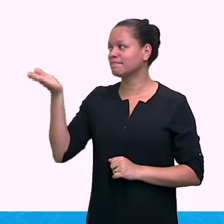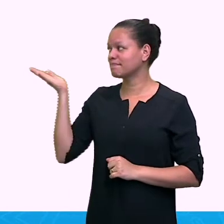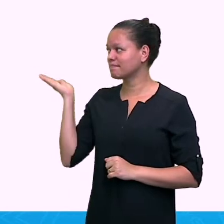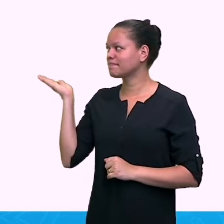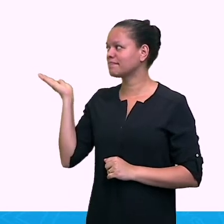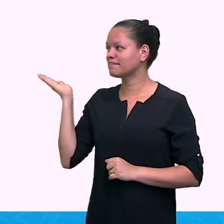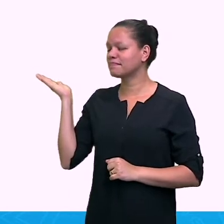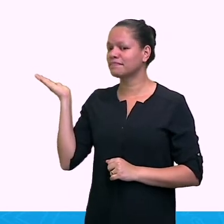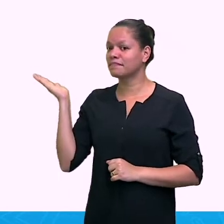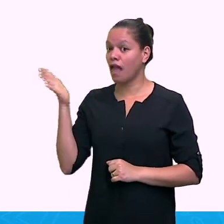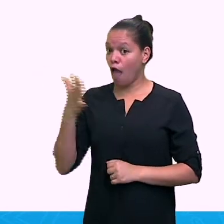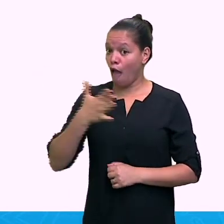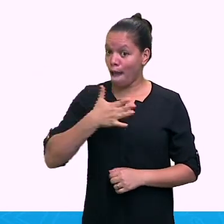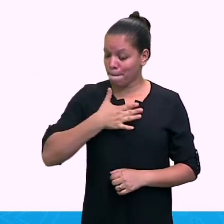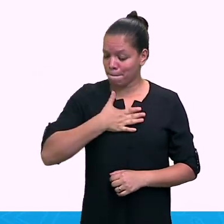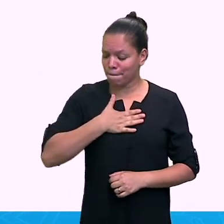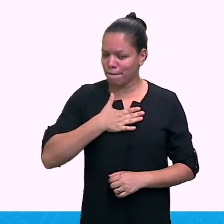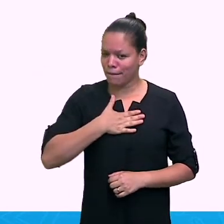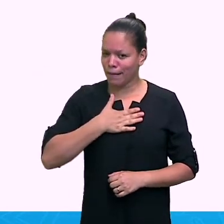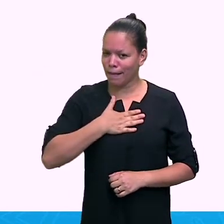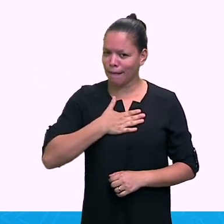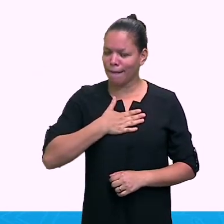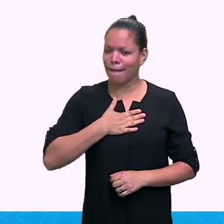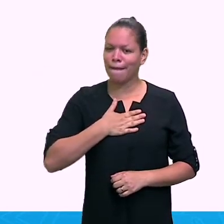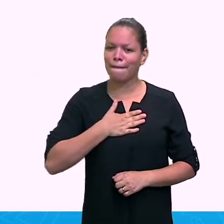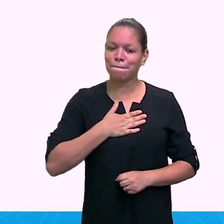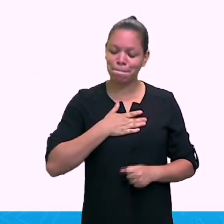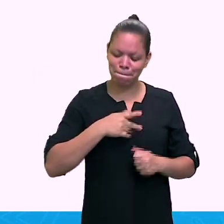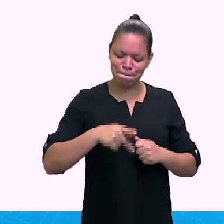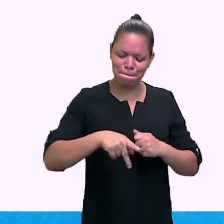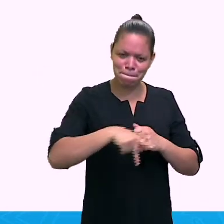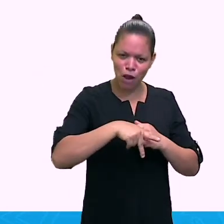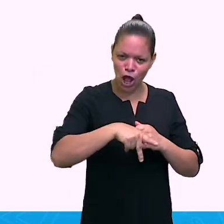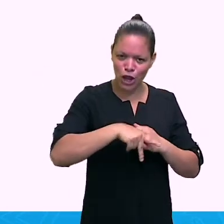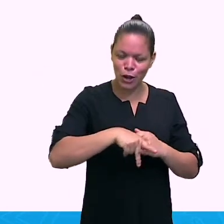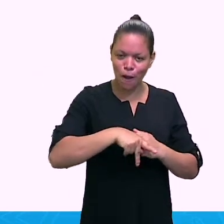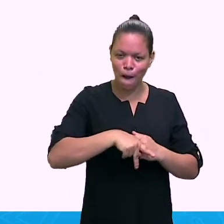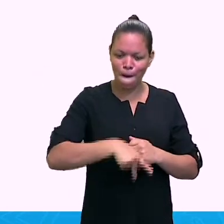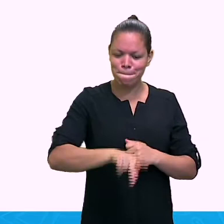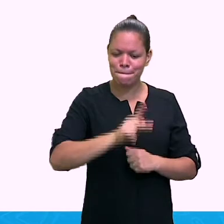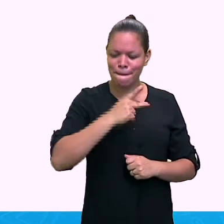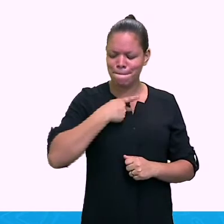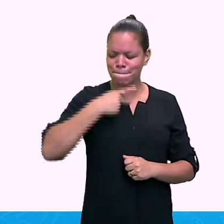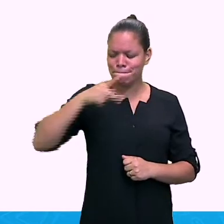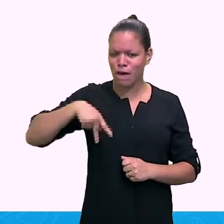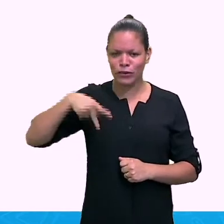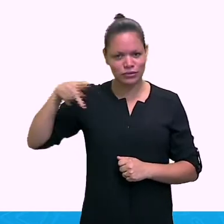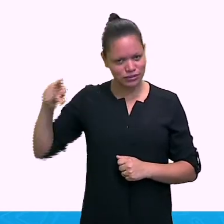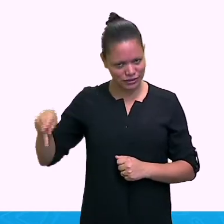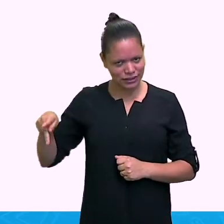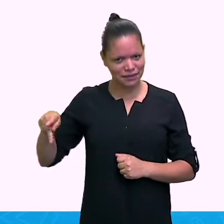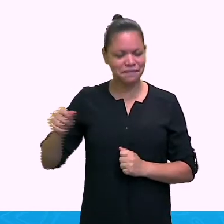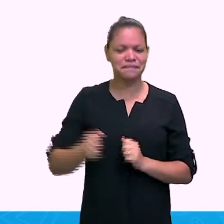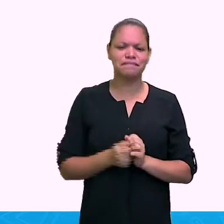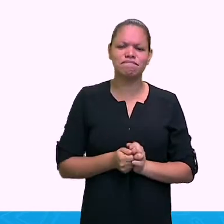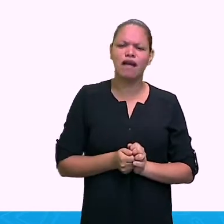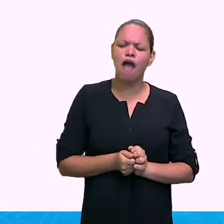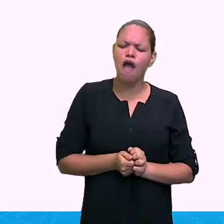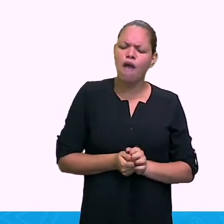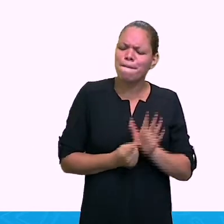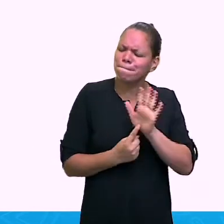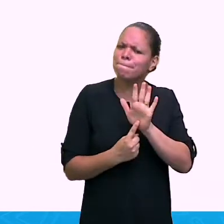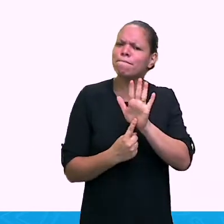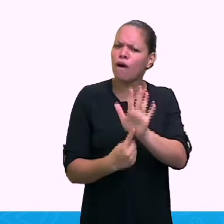possessivo. E I am, que cai dentro da afirmativa de que ele tem 17